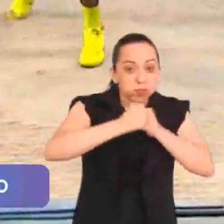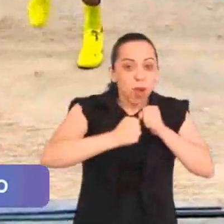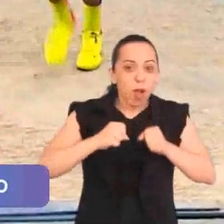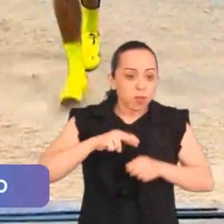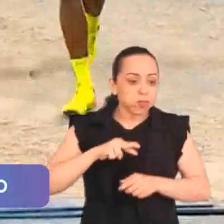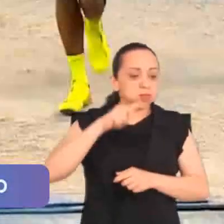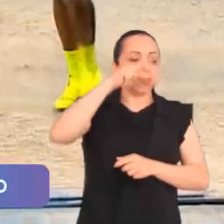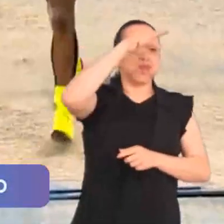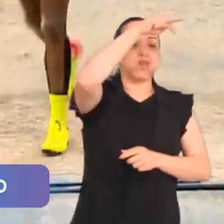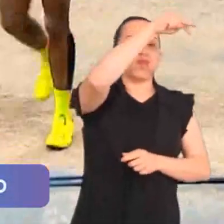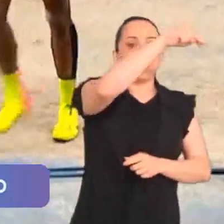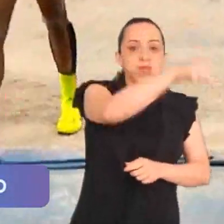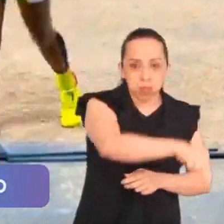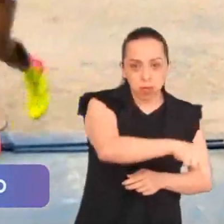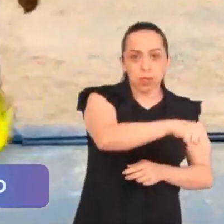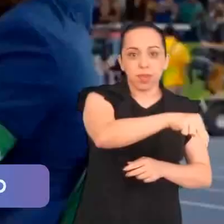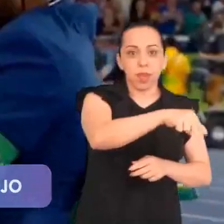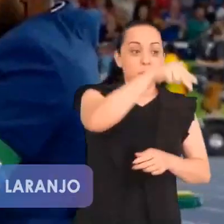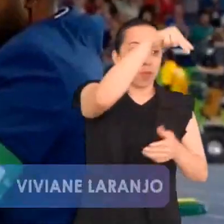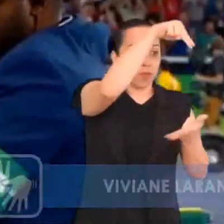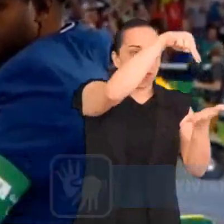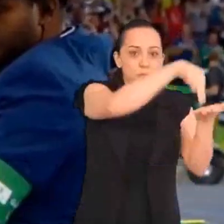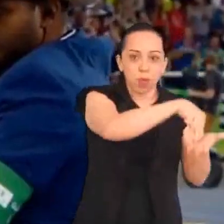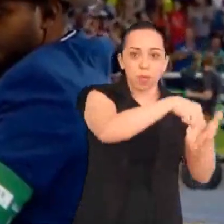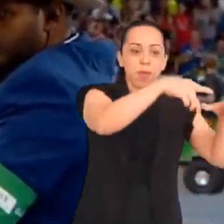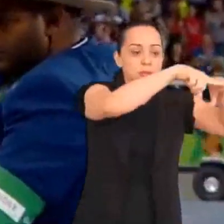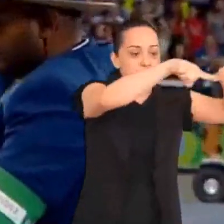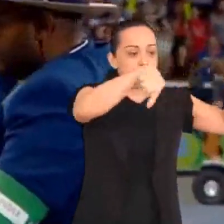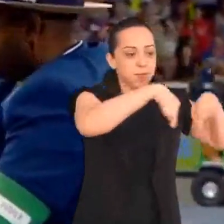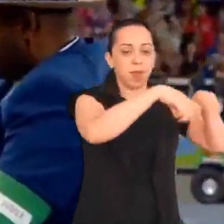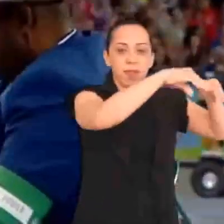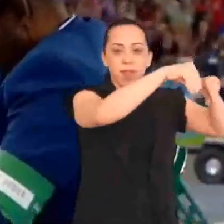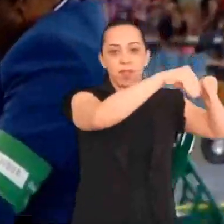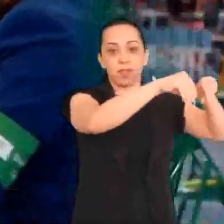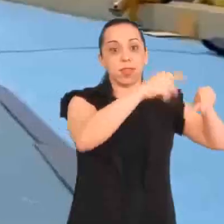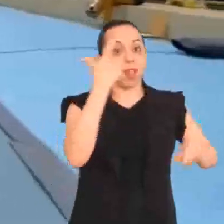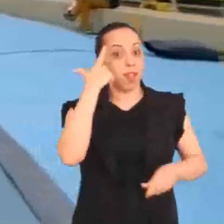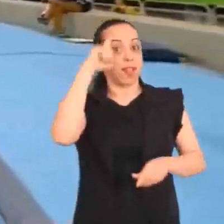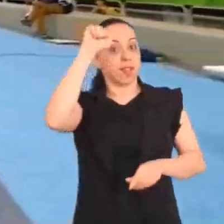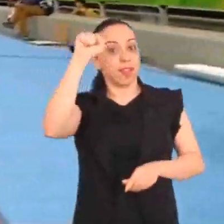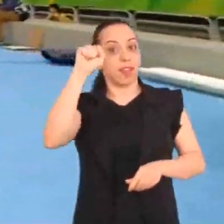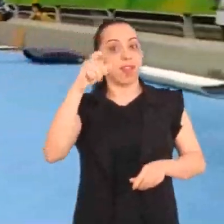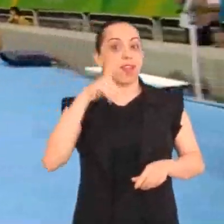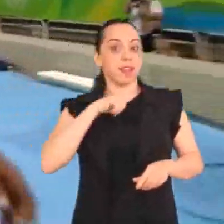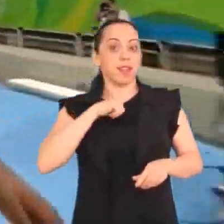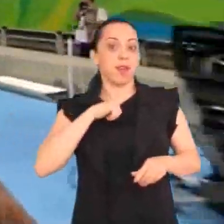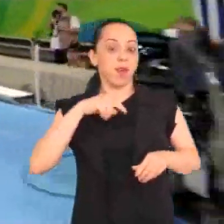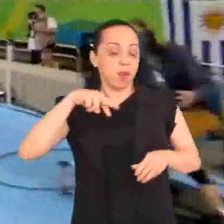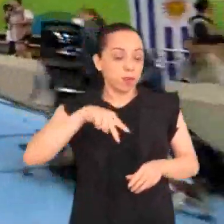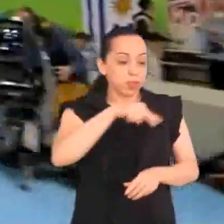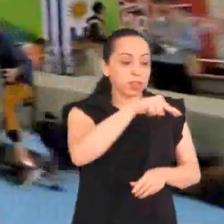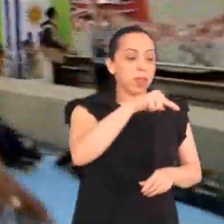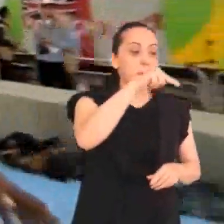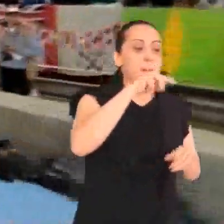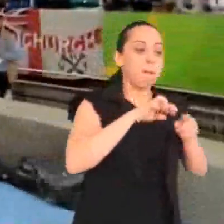com os dois pés em uma caixa de areia. O vencedor da prova é o atleta que consegue saltar a maior distância.